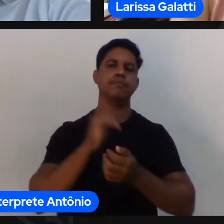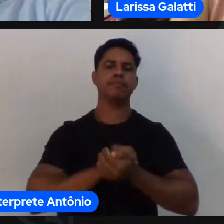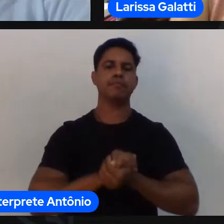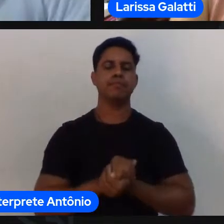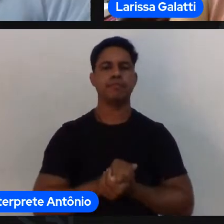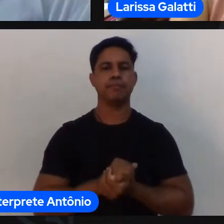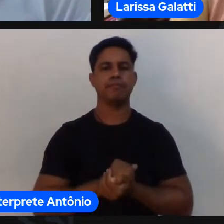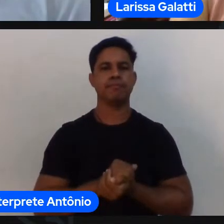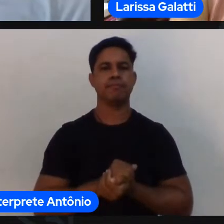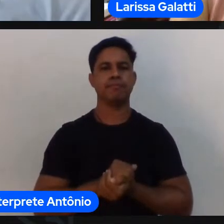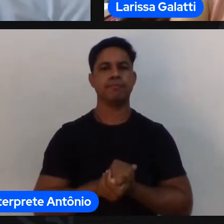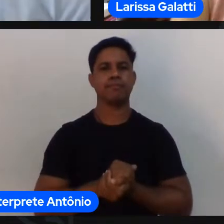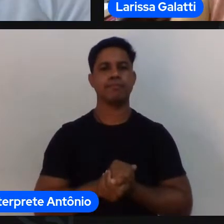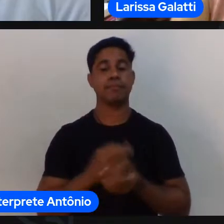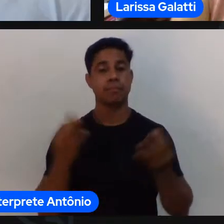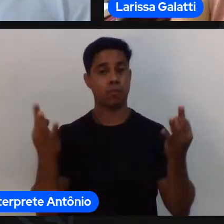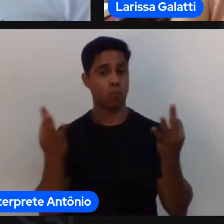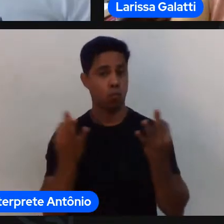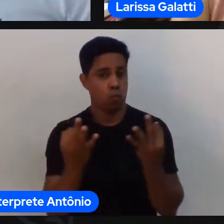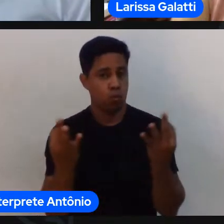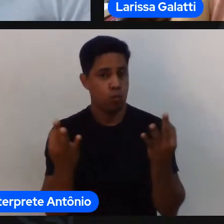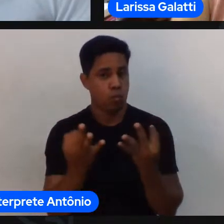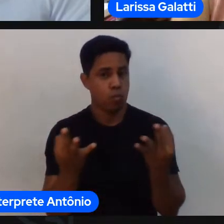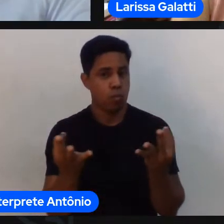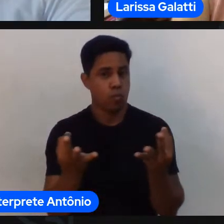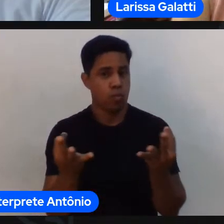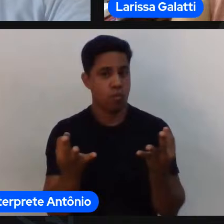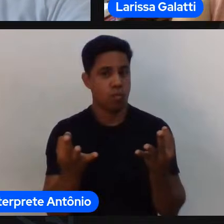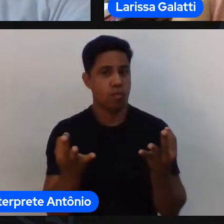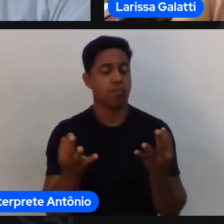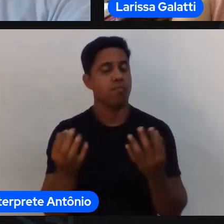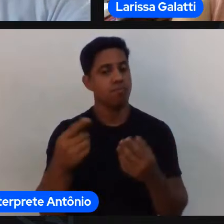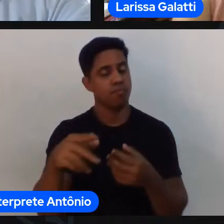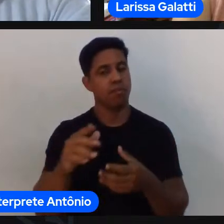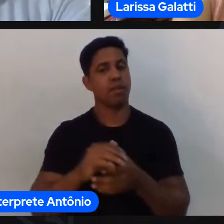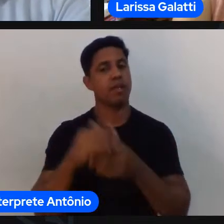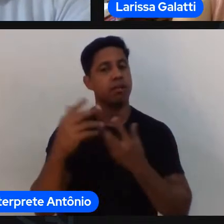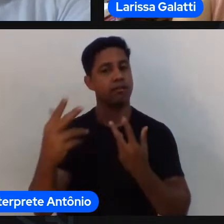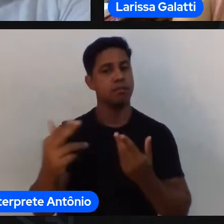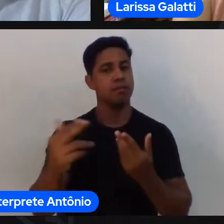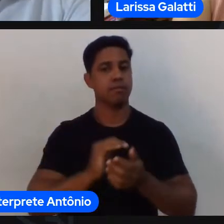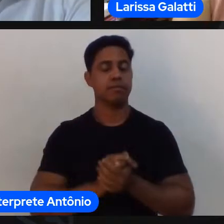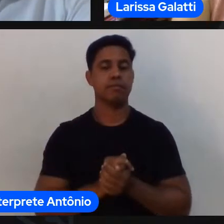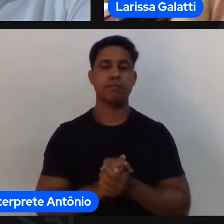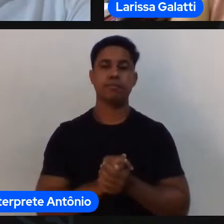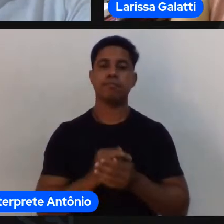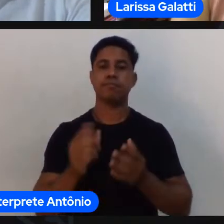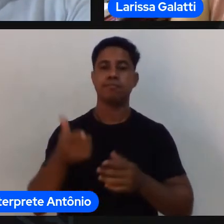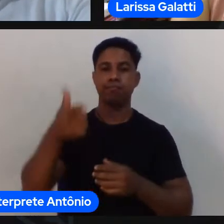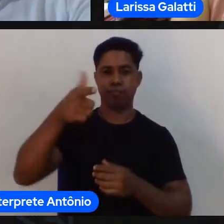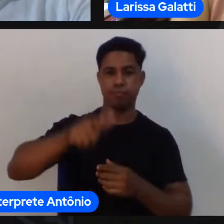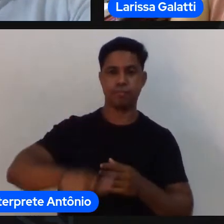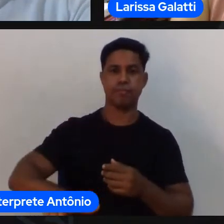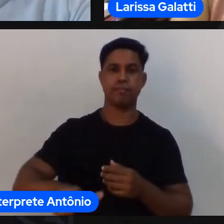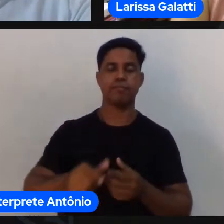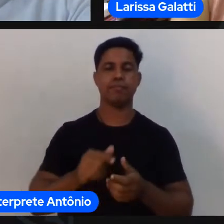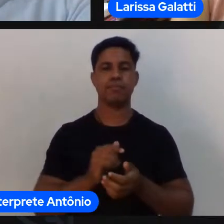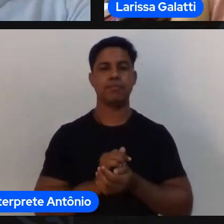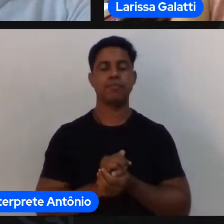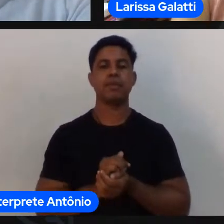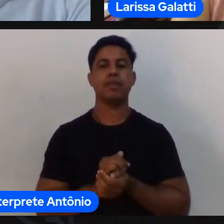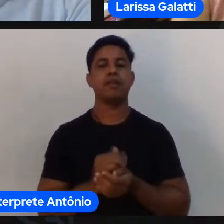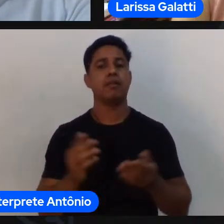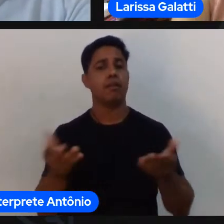Perfeito Larissa e a questão justamente né como você muito bem colocou mais uma vez quando